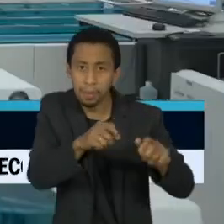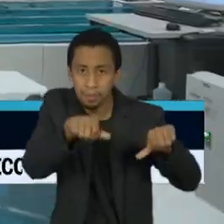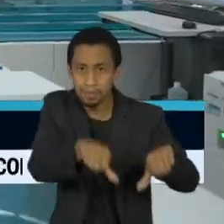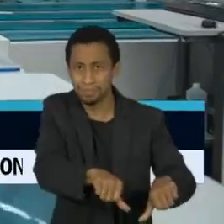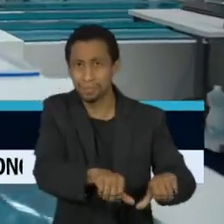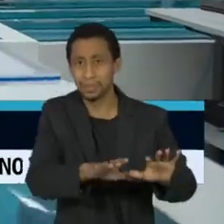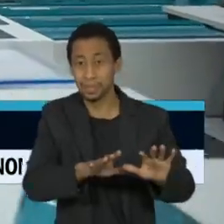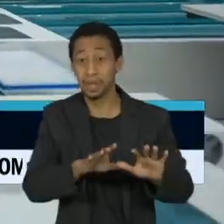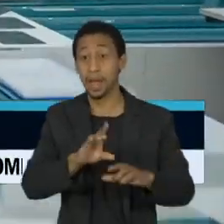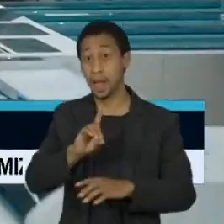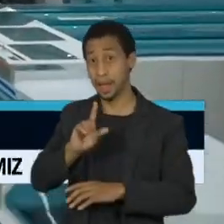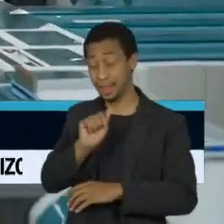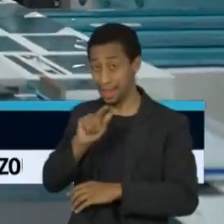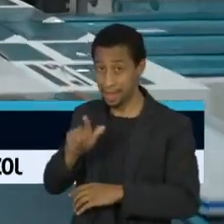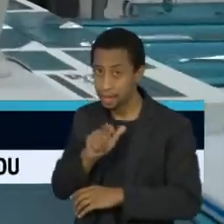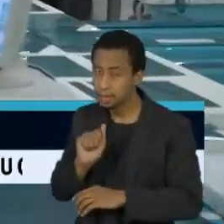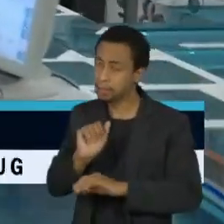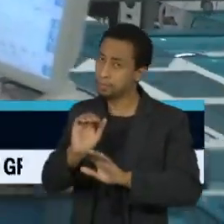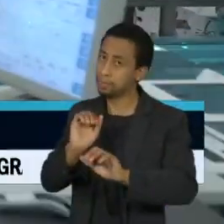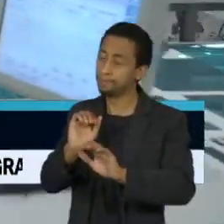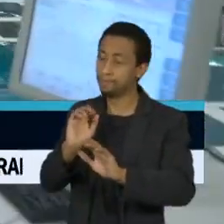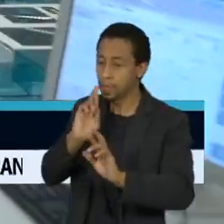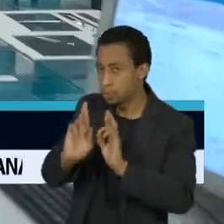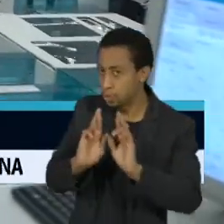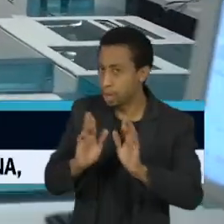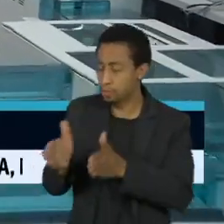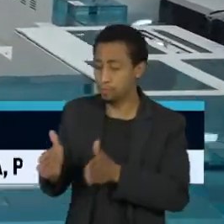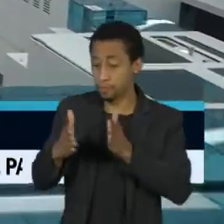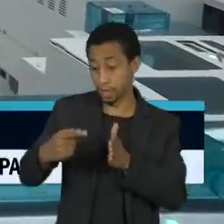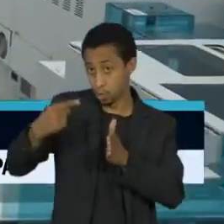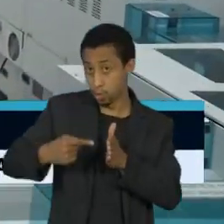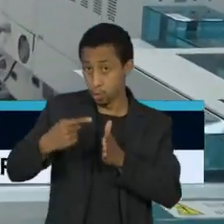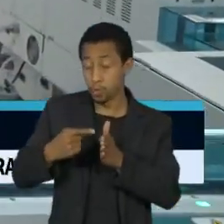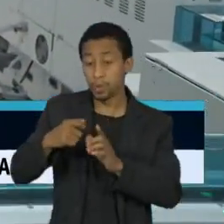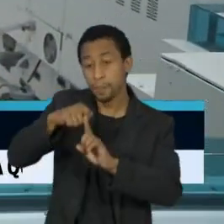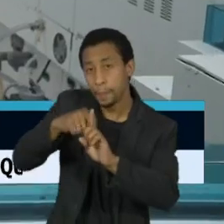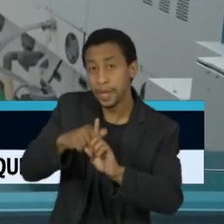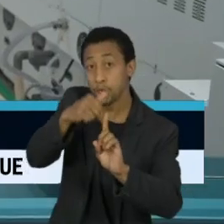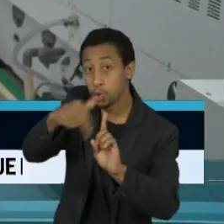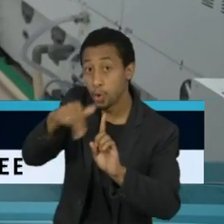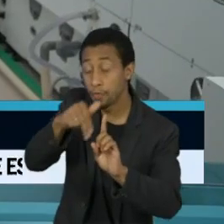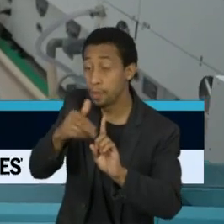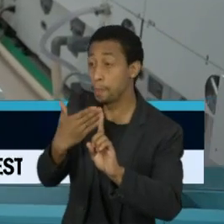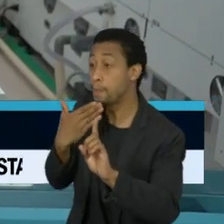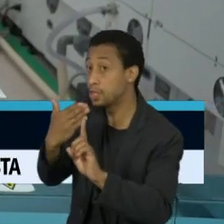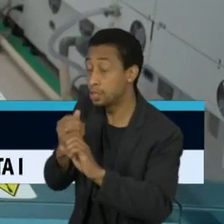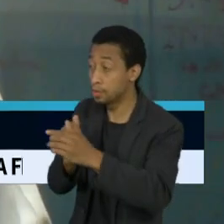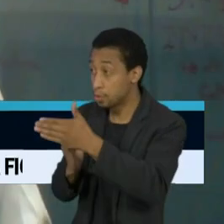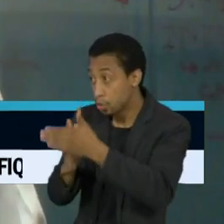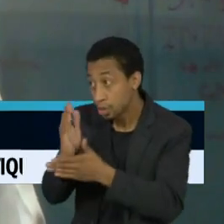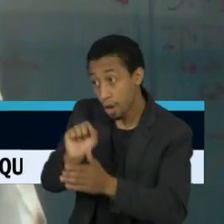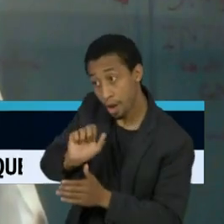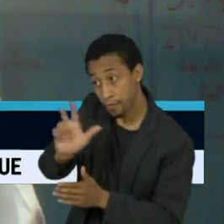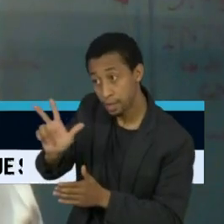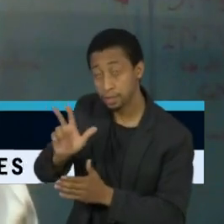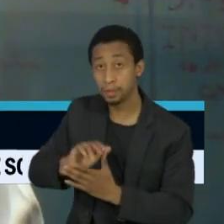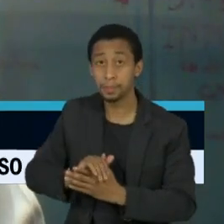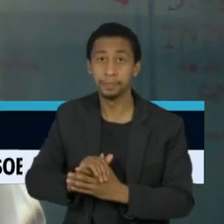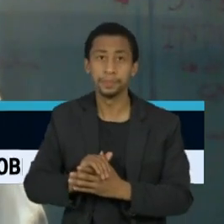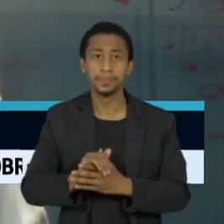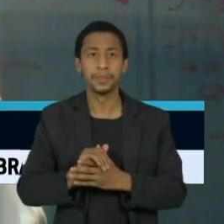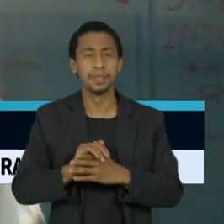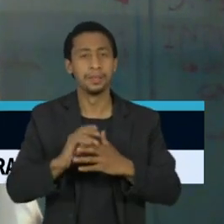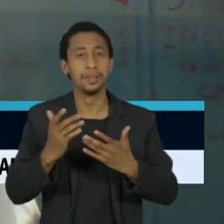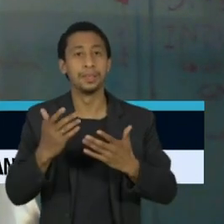DASA aguarda os resultados da fase 1, previstos para novembro, para pedir autorização da Anvisa. Nossa previsão é